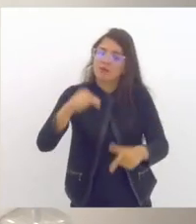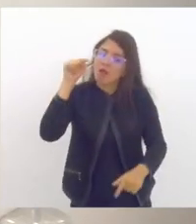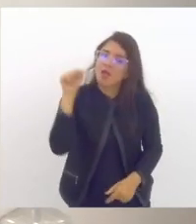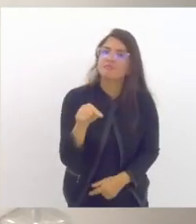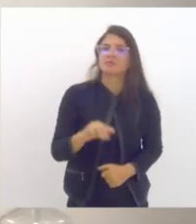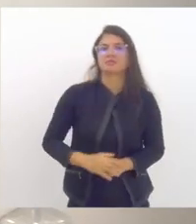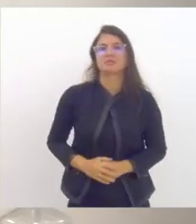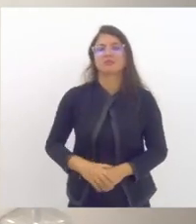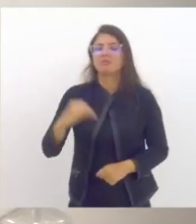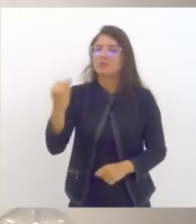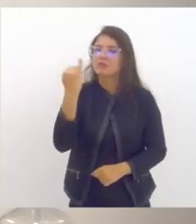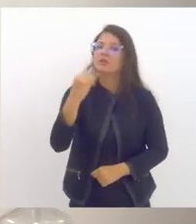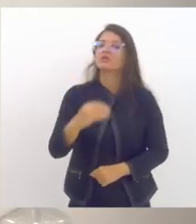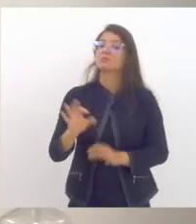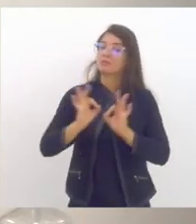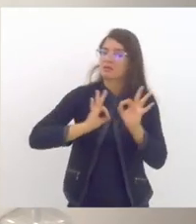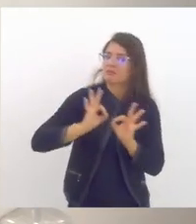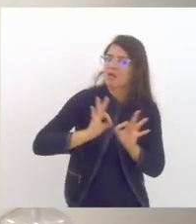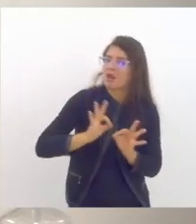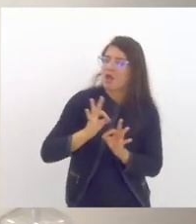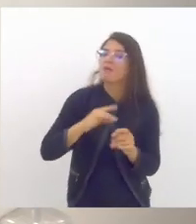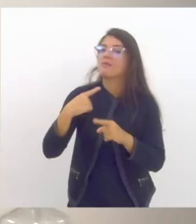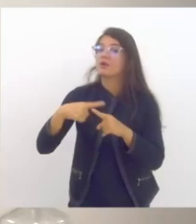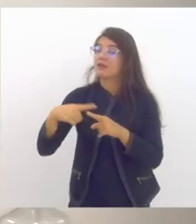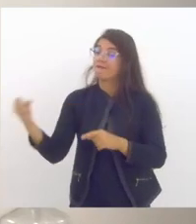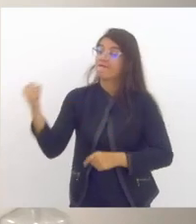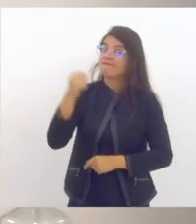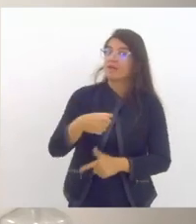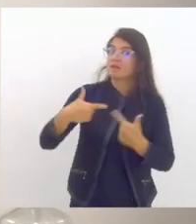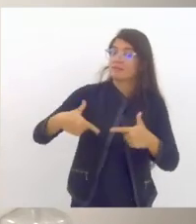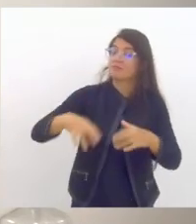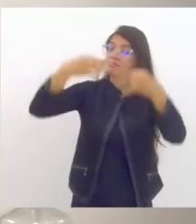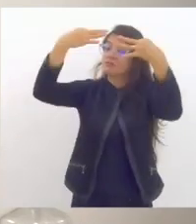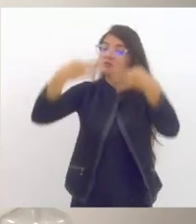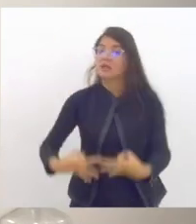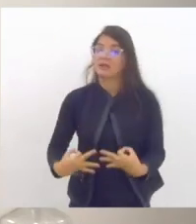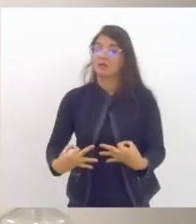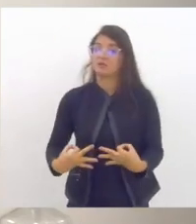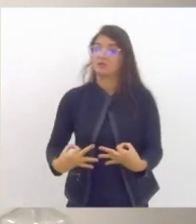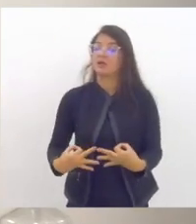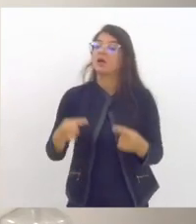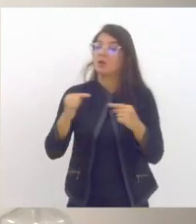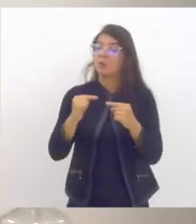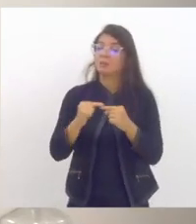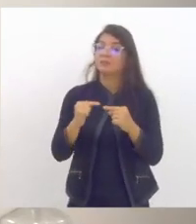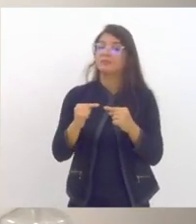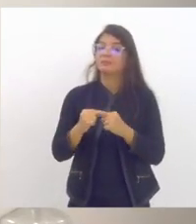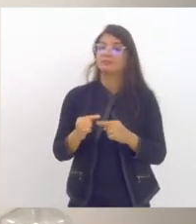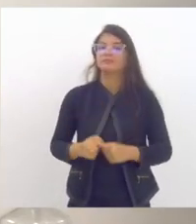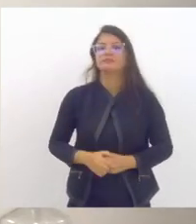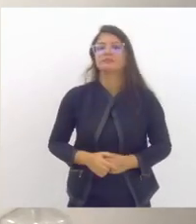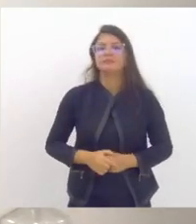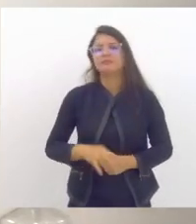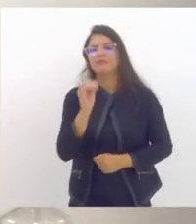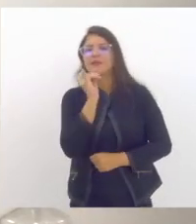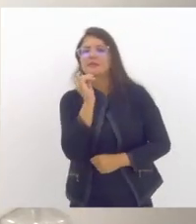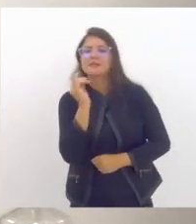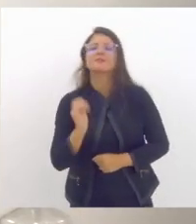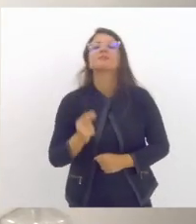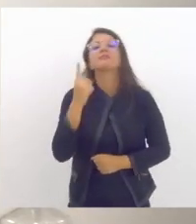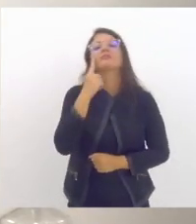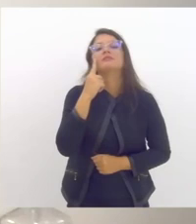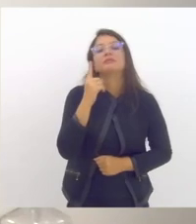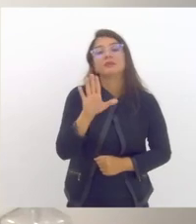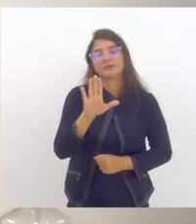seja planejada para que ele da melhor forma possa cumprir esse conjunto de ações a gente por exemplo está particular uma relação uma